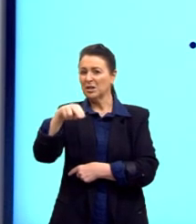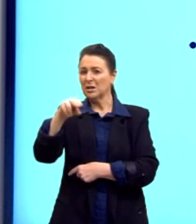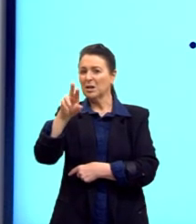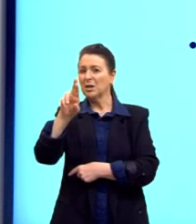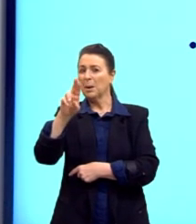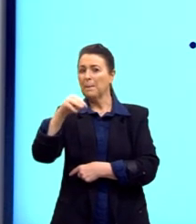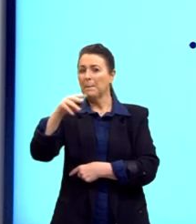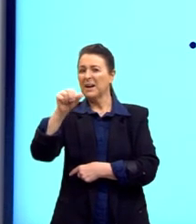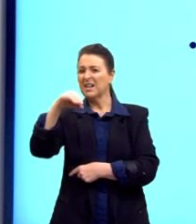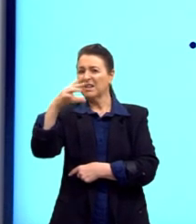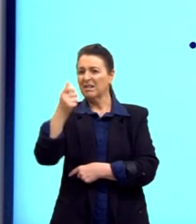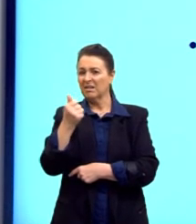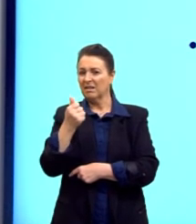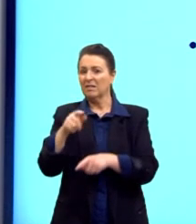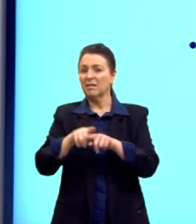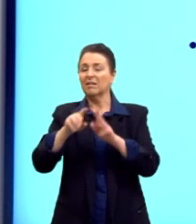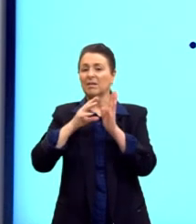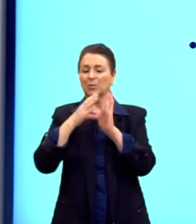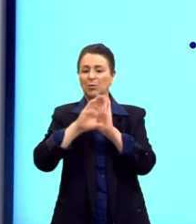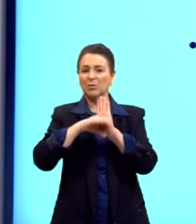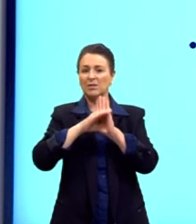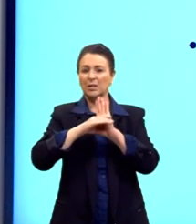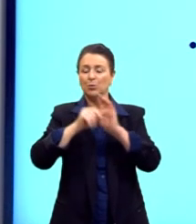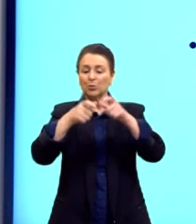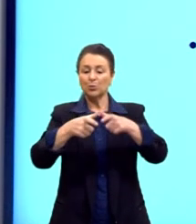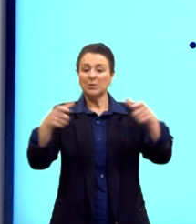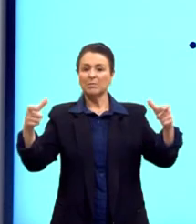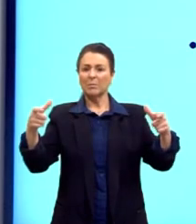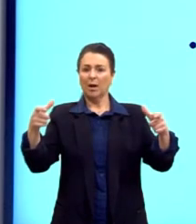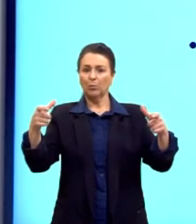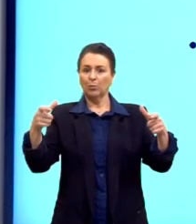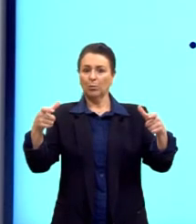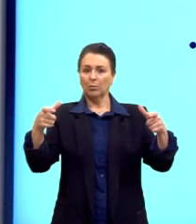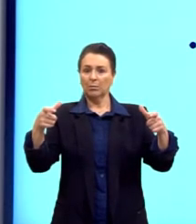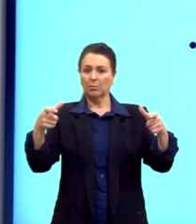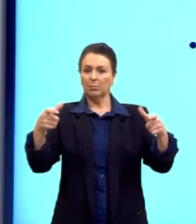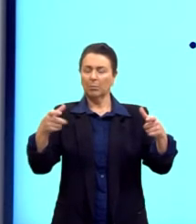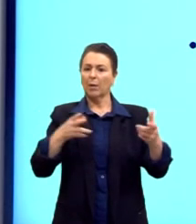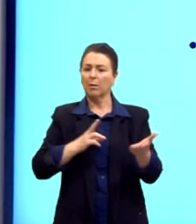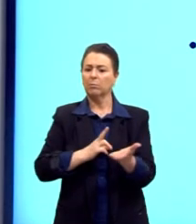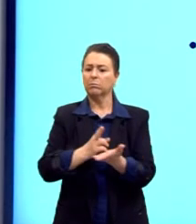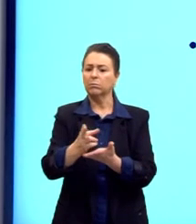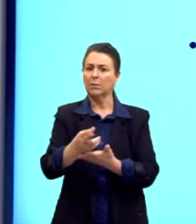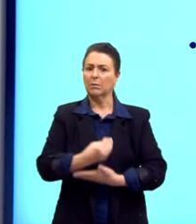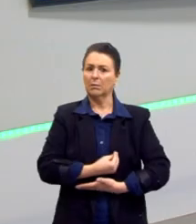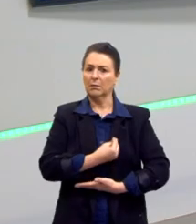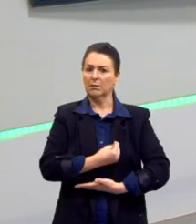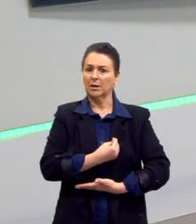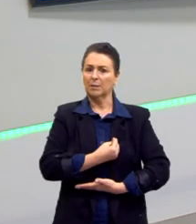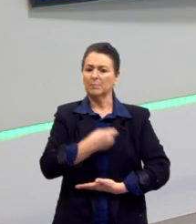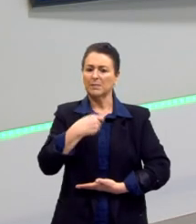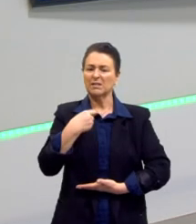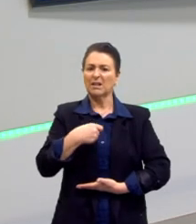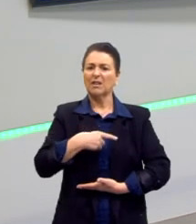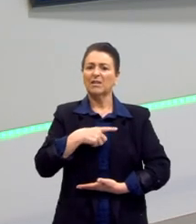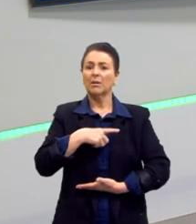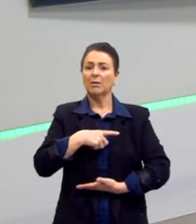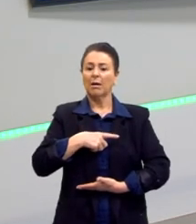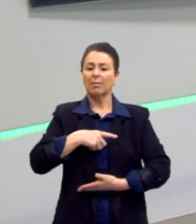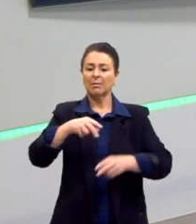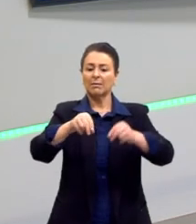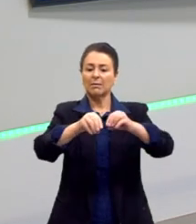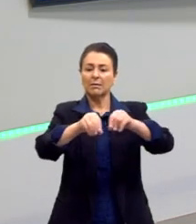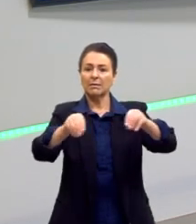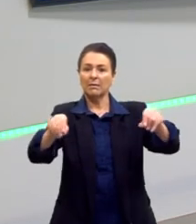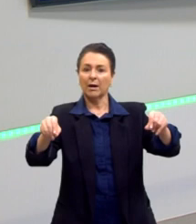conceito de espaço vital, um conceito totalmente nazista, de que os alemães precisavam garantir terras para sustentar